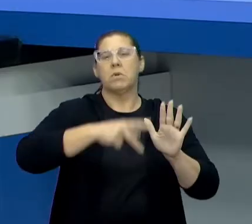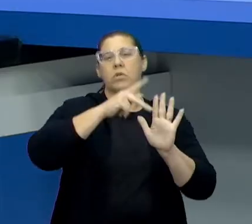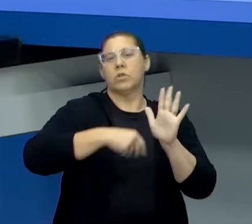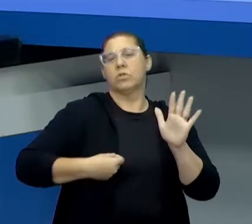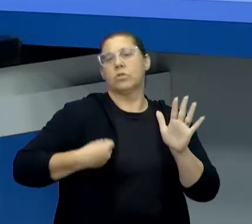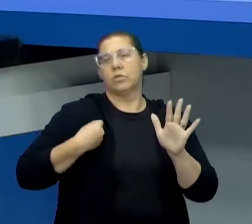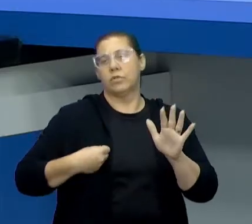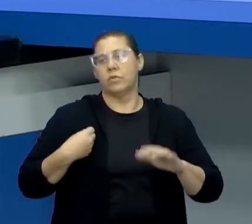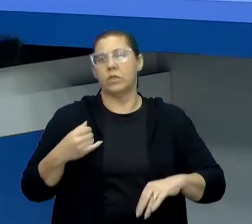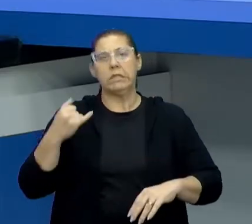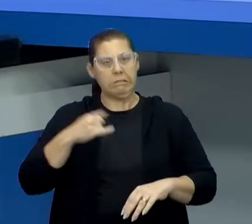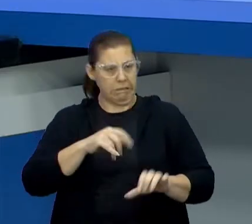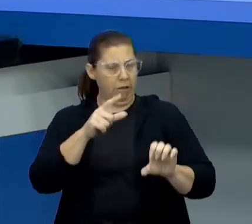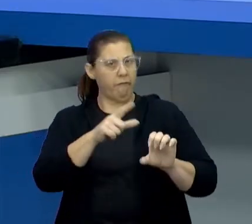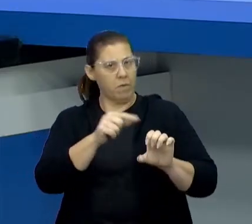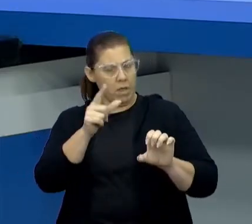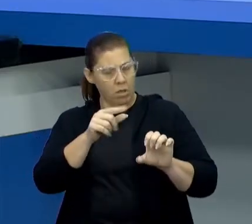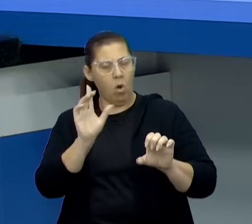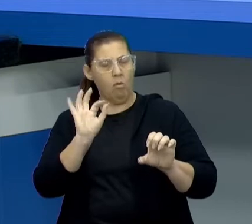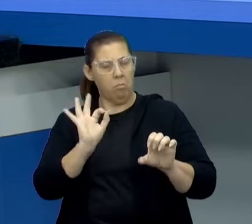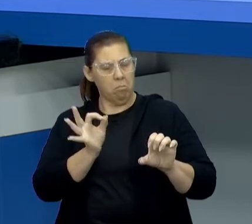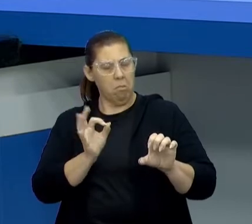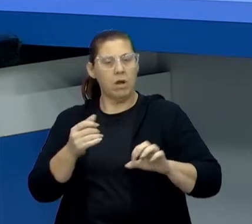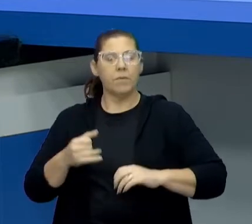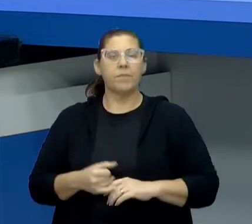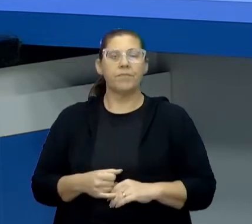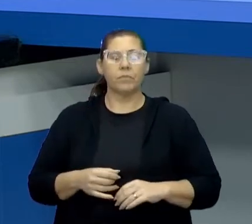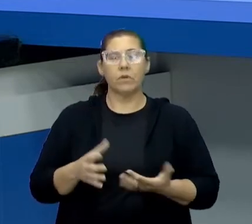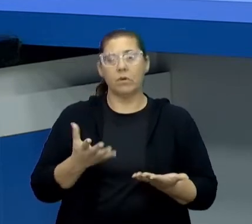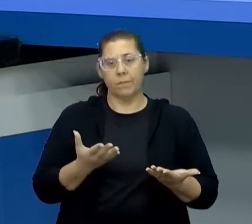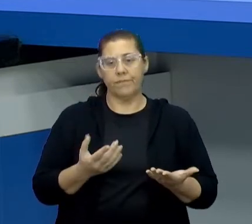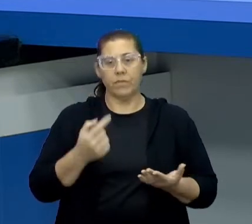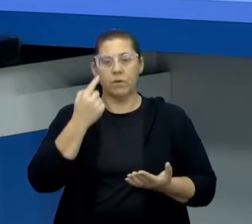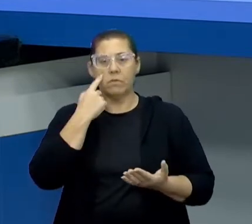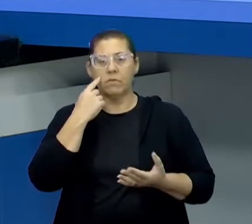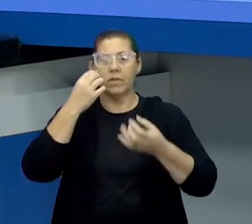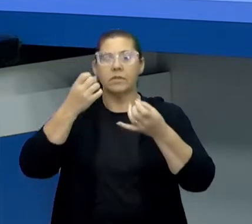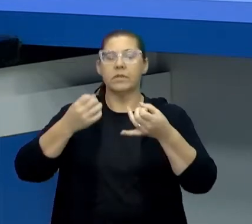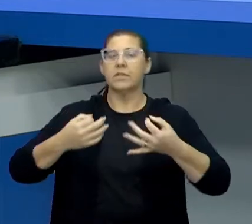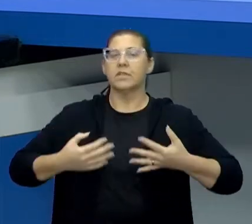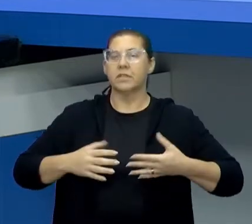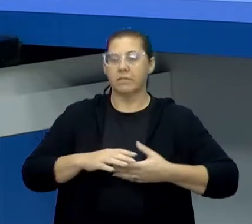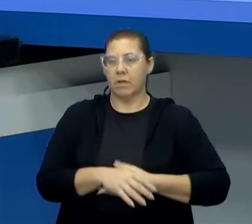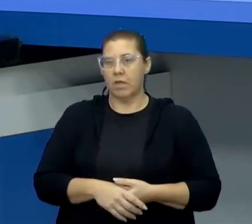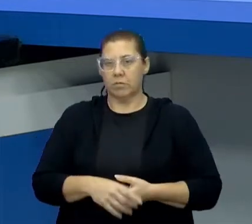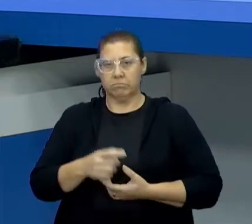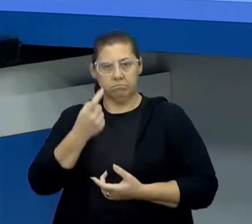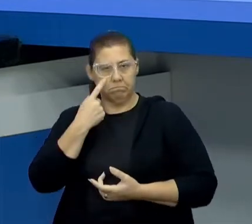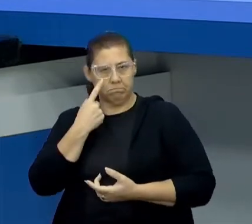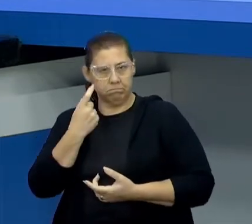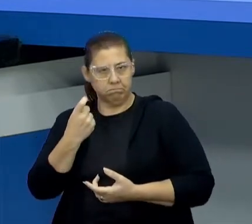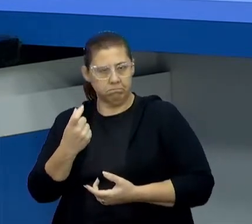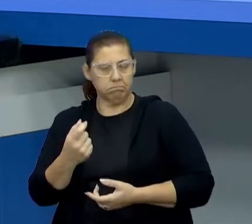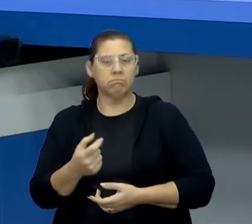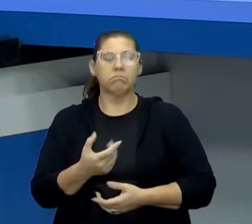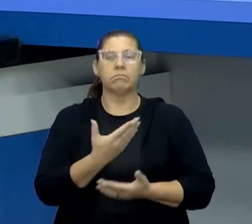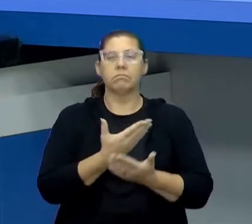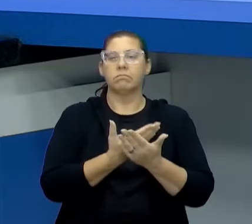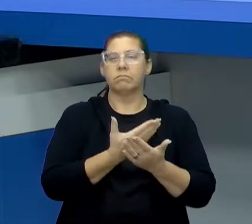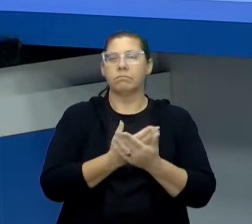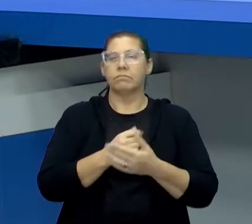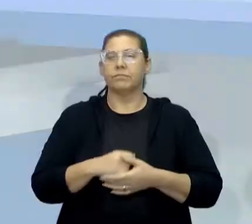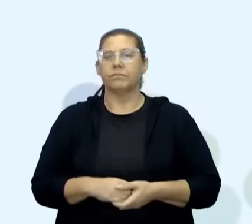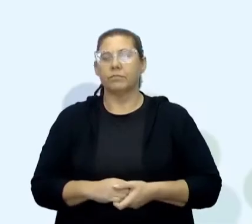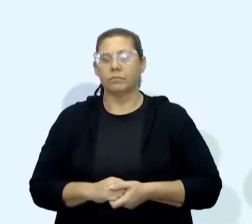se eles são verdadeiros empreendedores, quais os aspectos financeiros. Vamos ver o eles vão falar. Interessante essa aula. Vamos lá então.